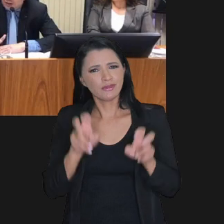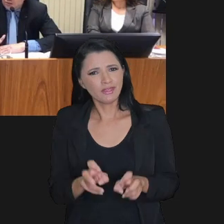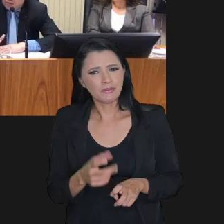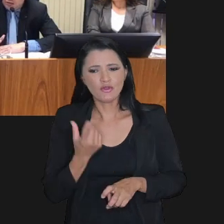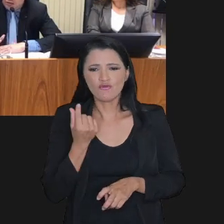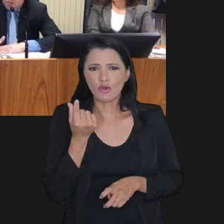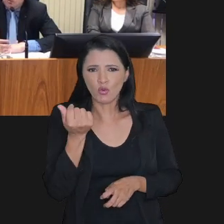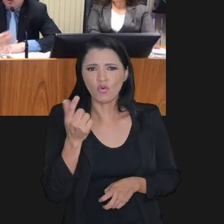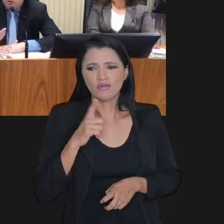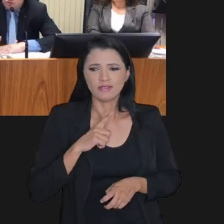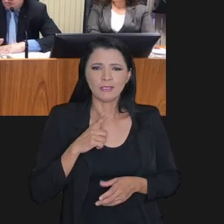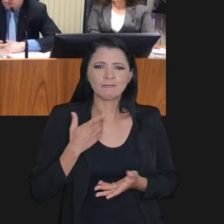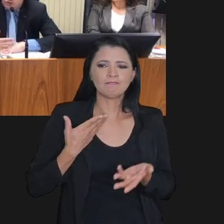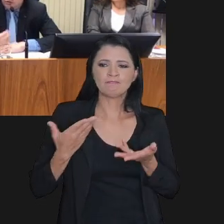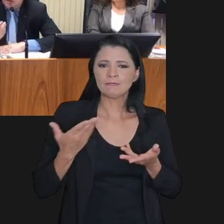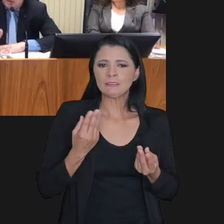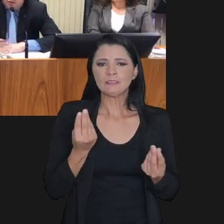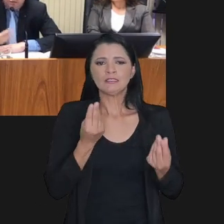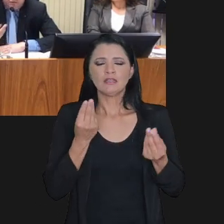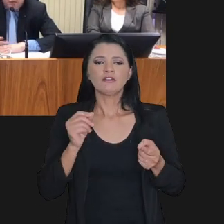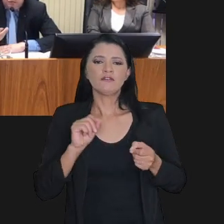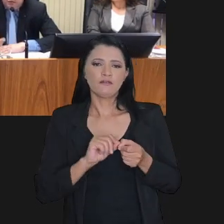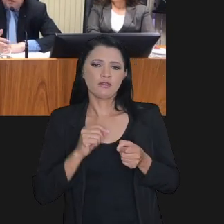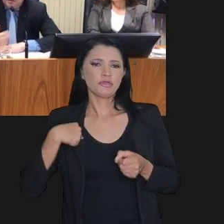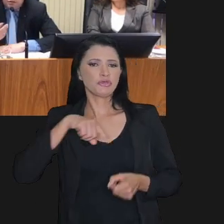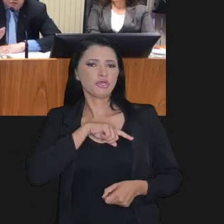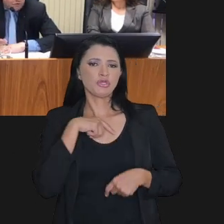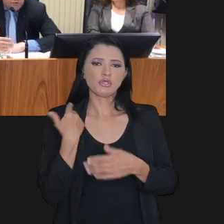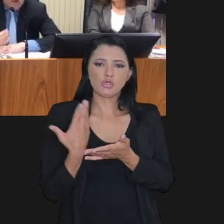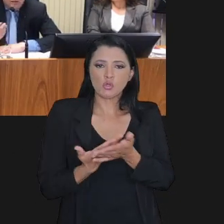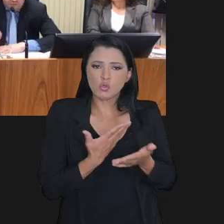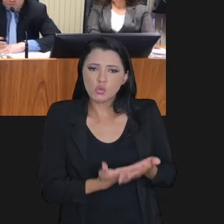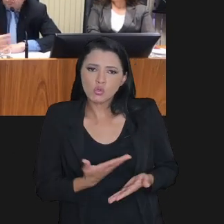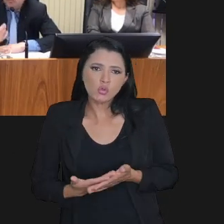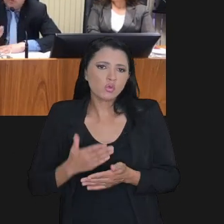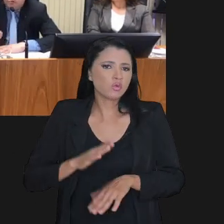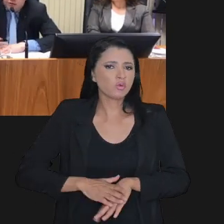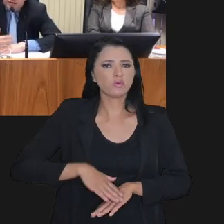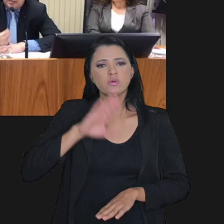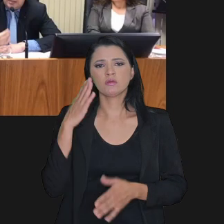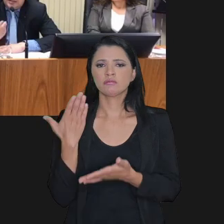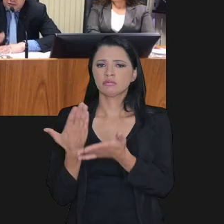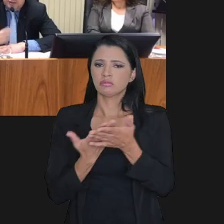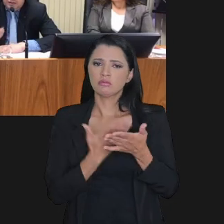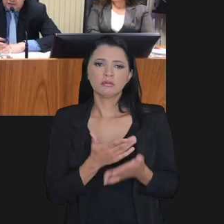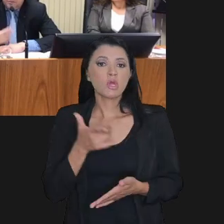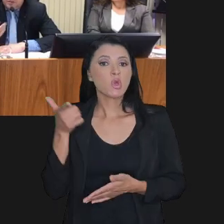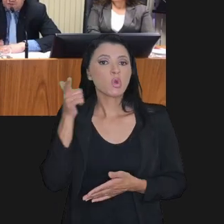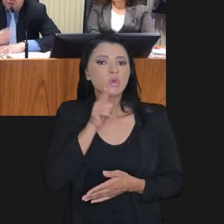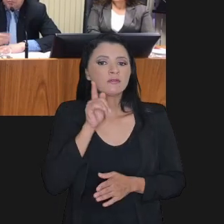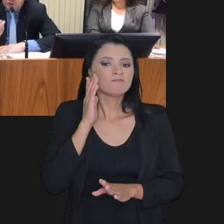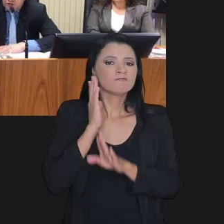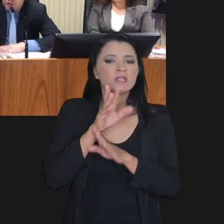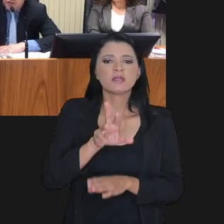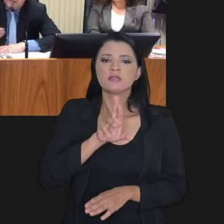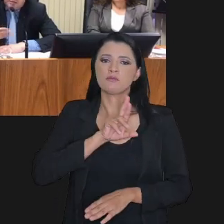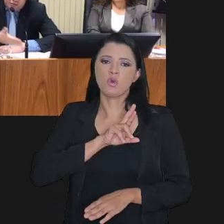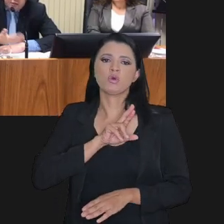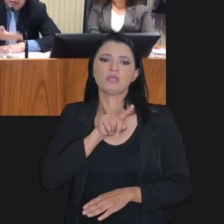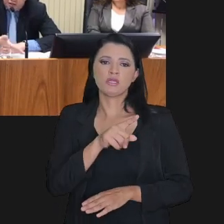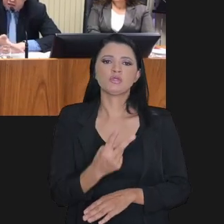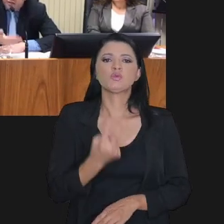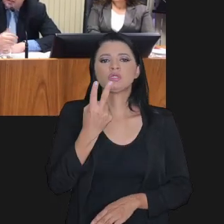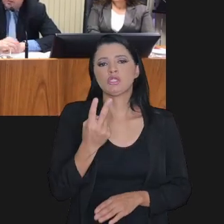complexidade do tema e os valores envolvidos fez com que a gente estudasse muito mais ainda a receita do PGFN para poder chegar à